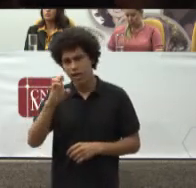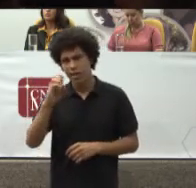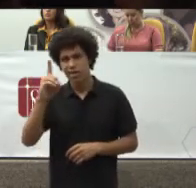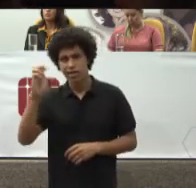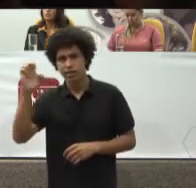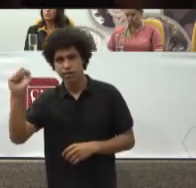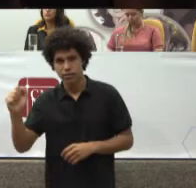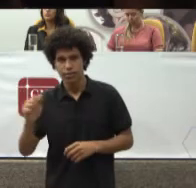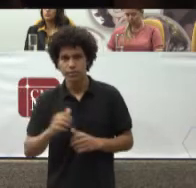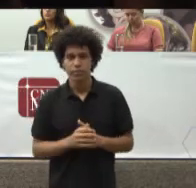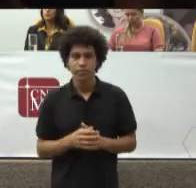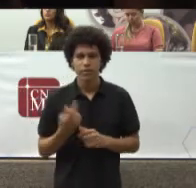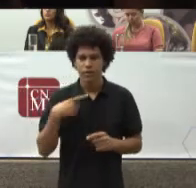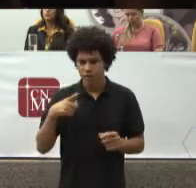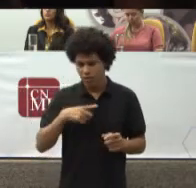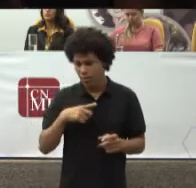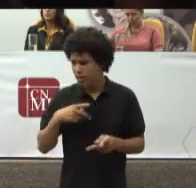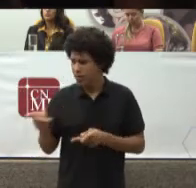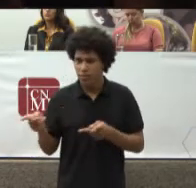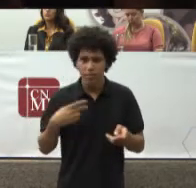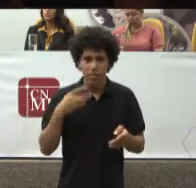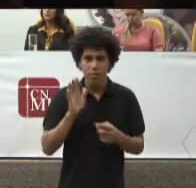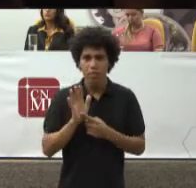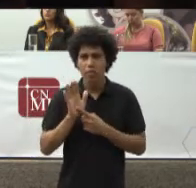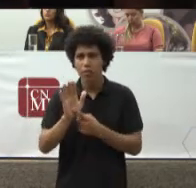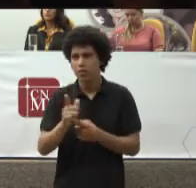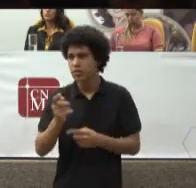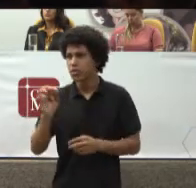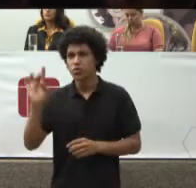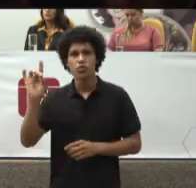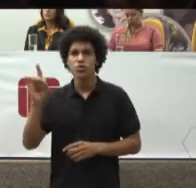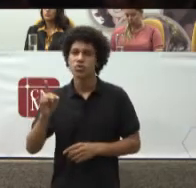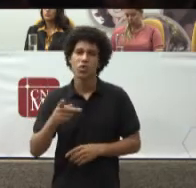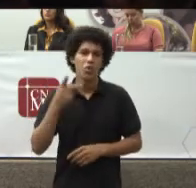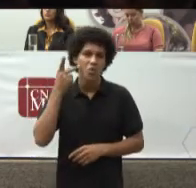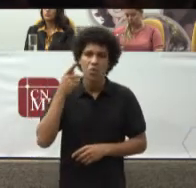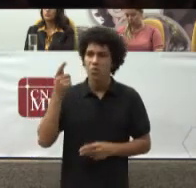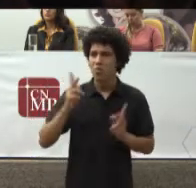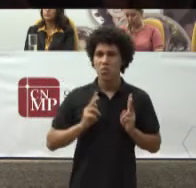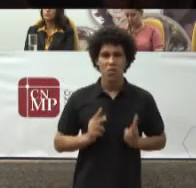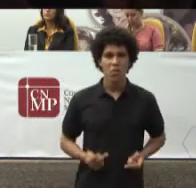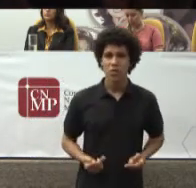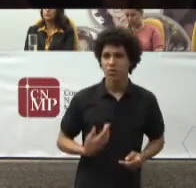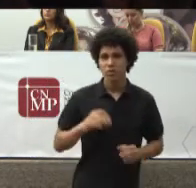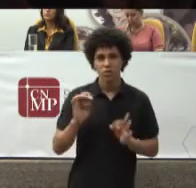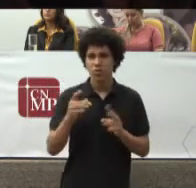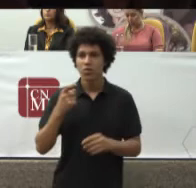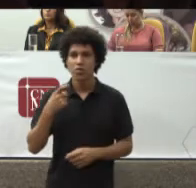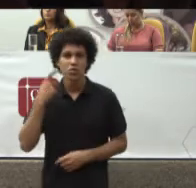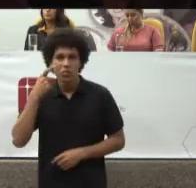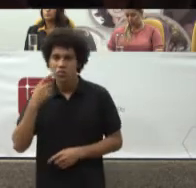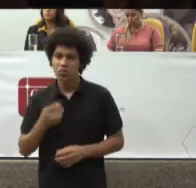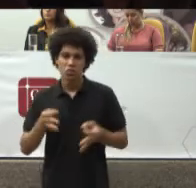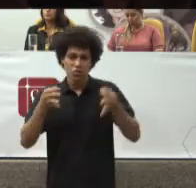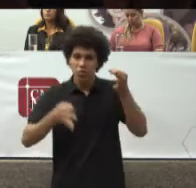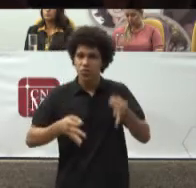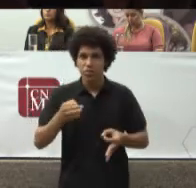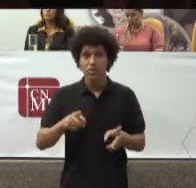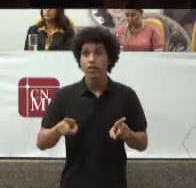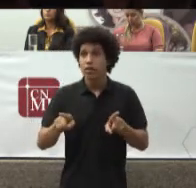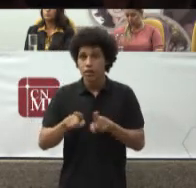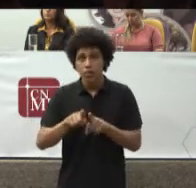argumentos Carimbados Que não São só Do promotor Do juiz Da promotora Da juíza São também Doente